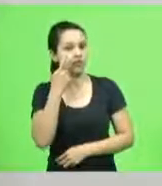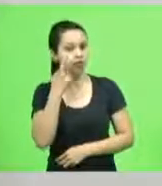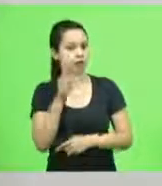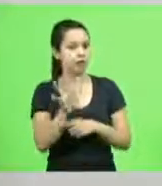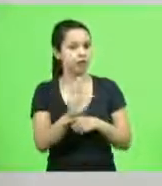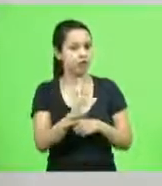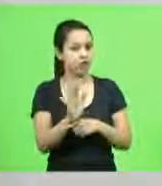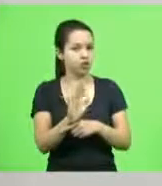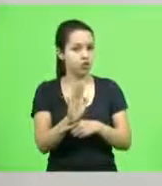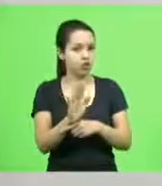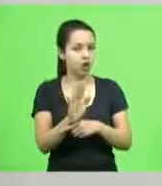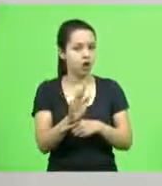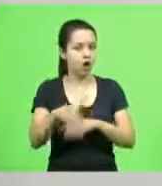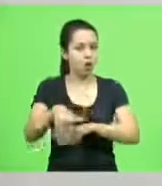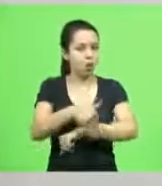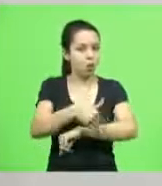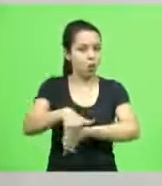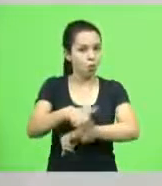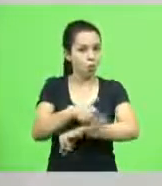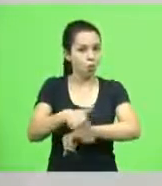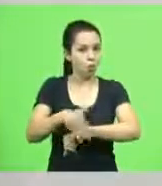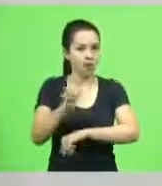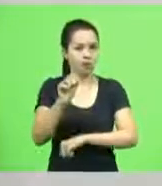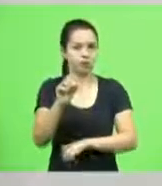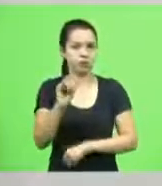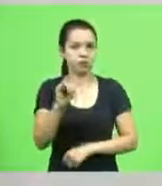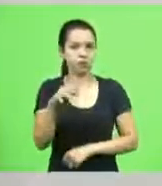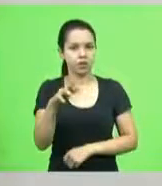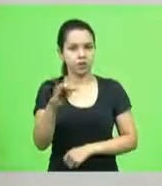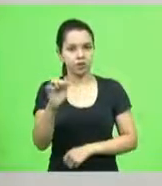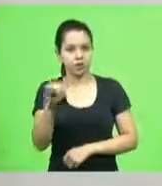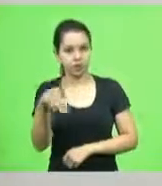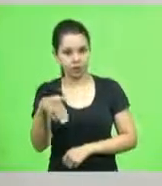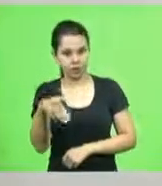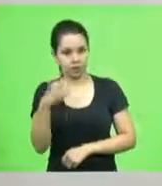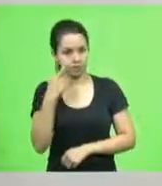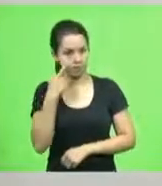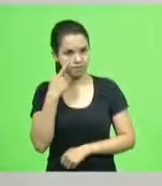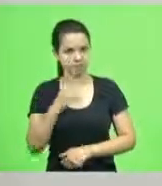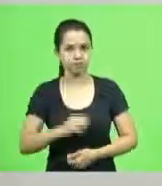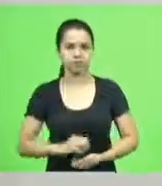rua especial a de mirim doce o acesso a mirim doce